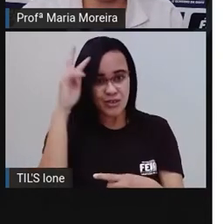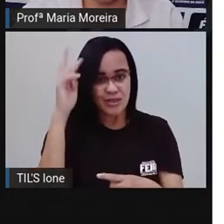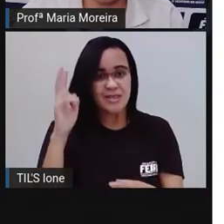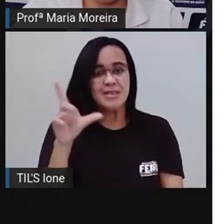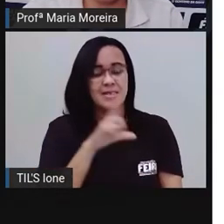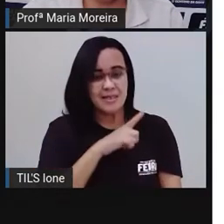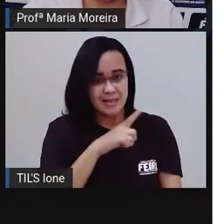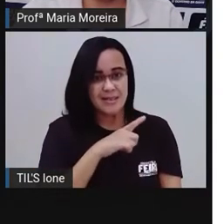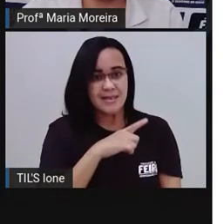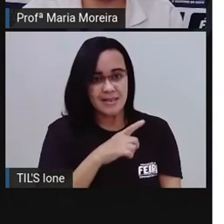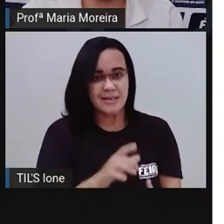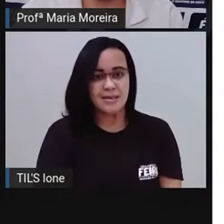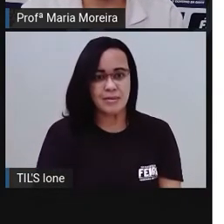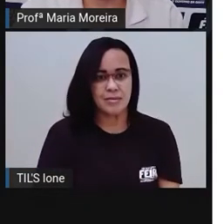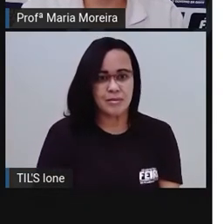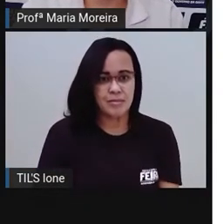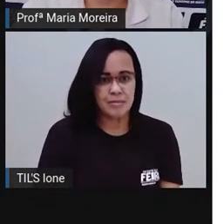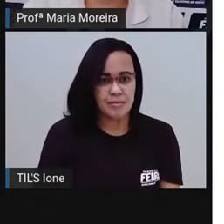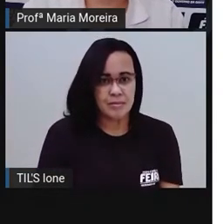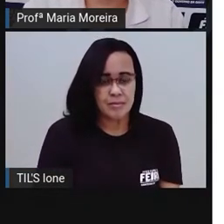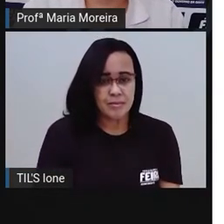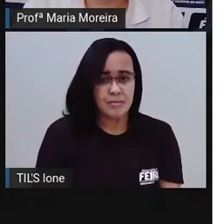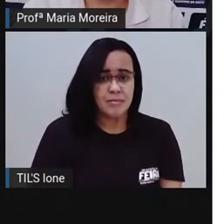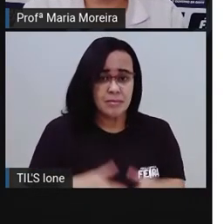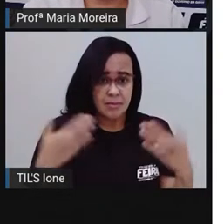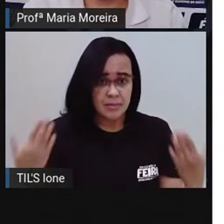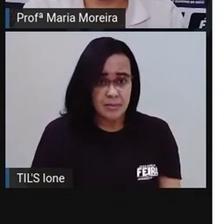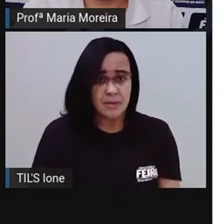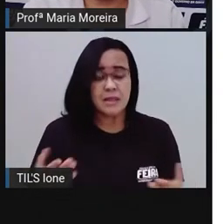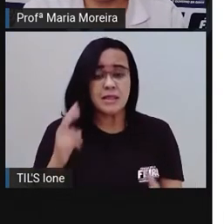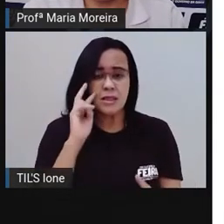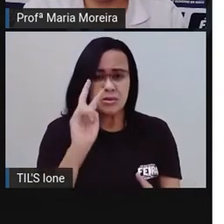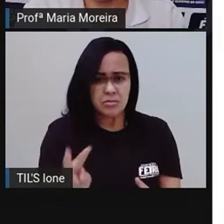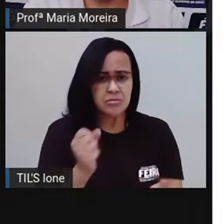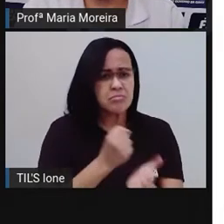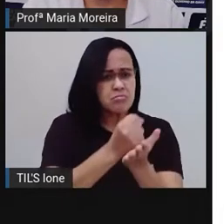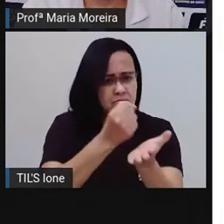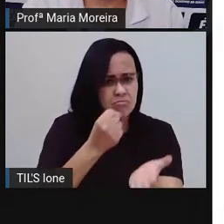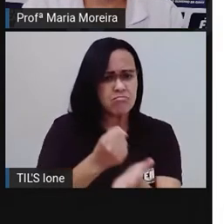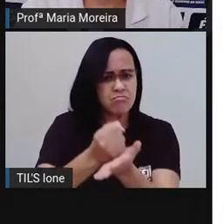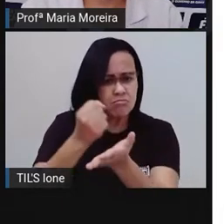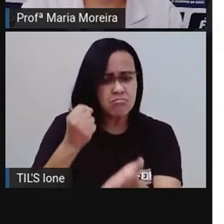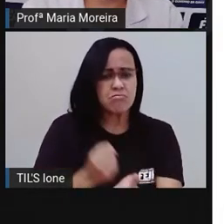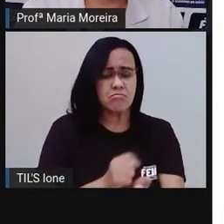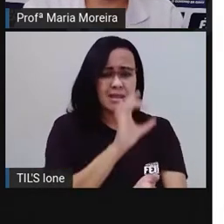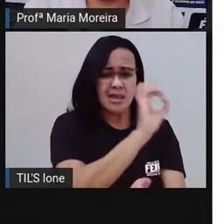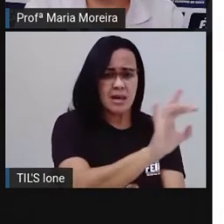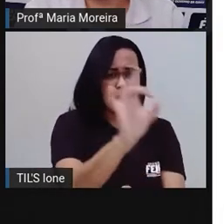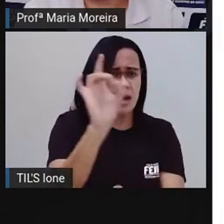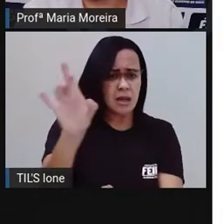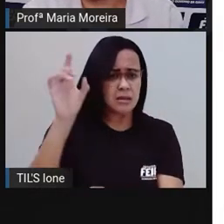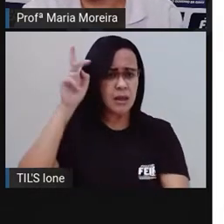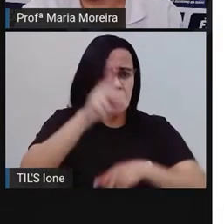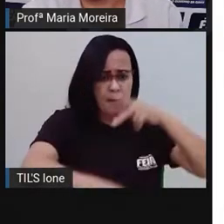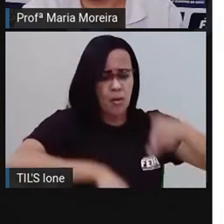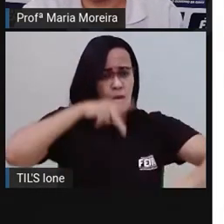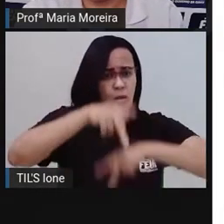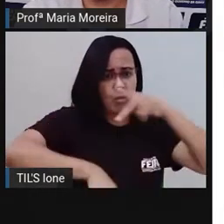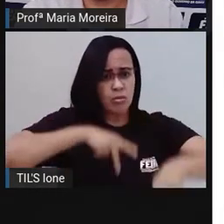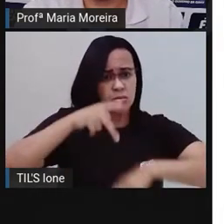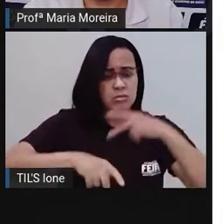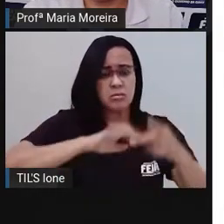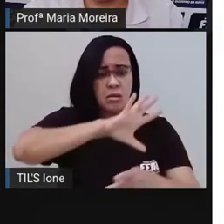Mas vamos lá. Bom, dentre as principais contribuições, né, de cada um destes povos africanos,